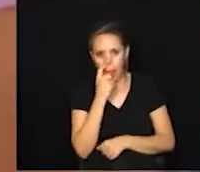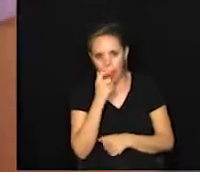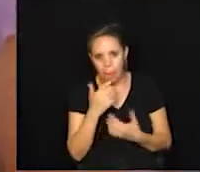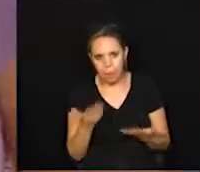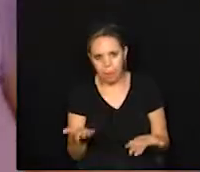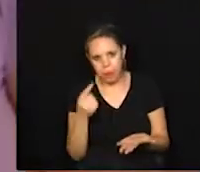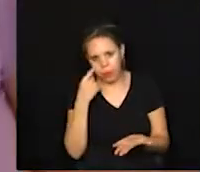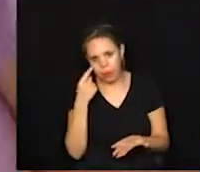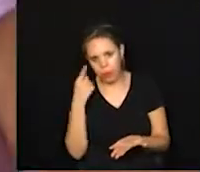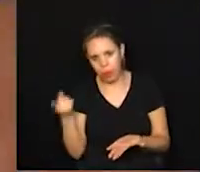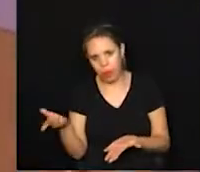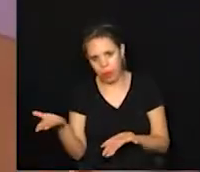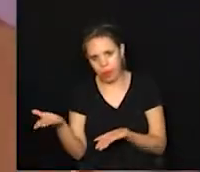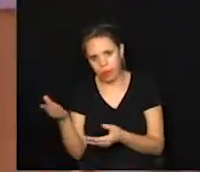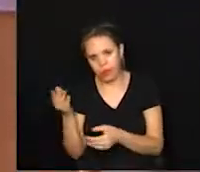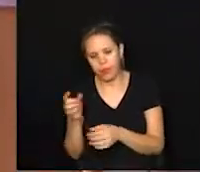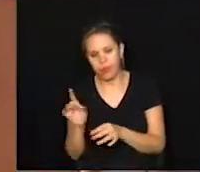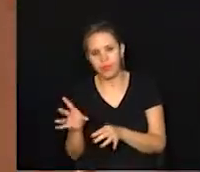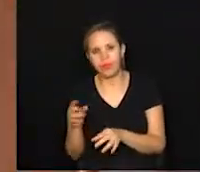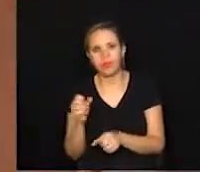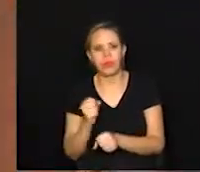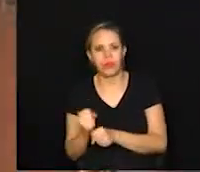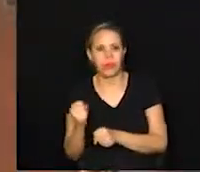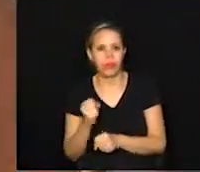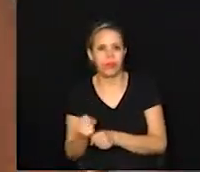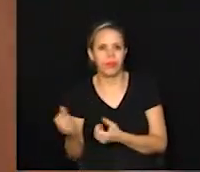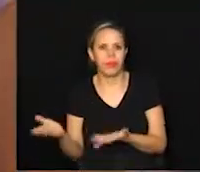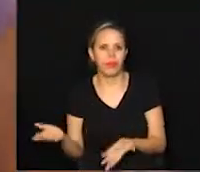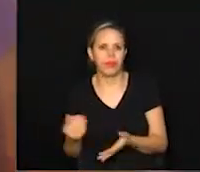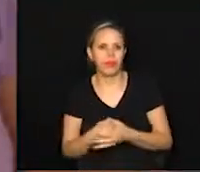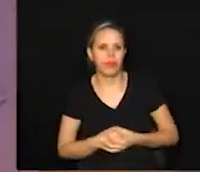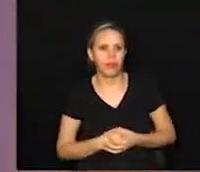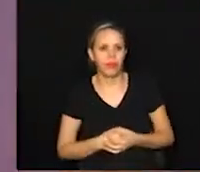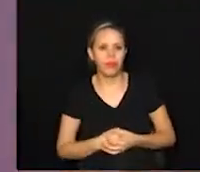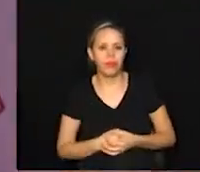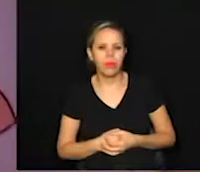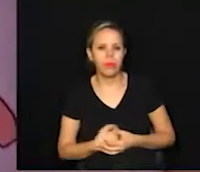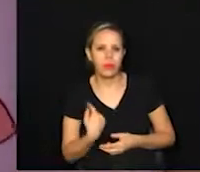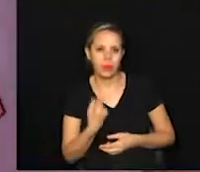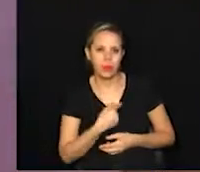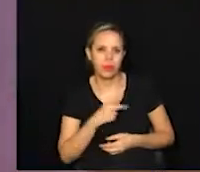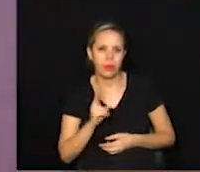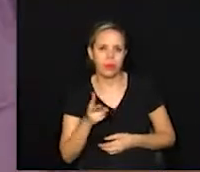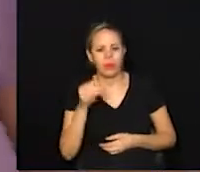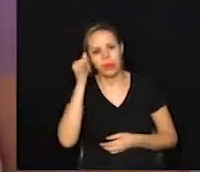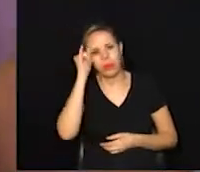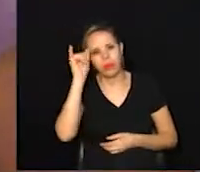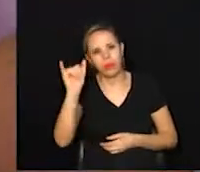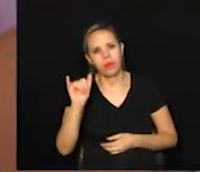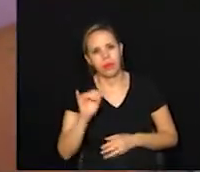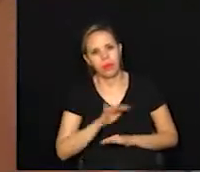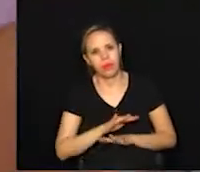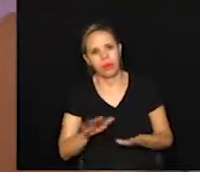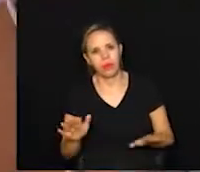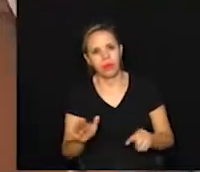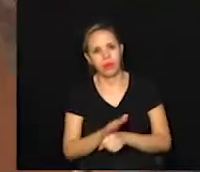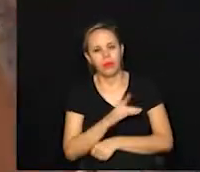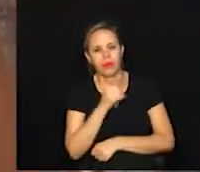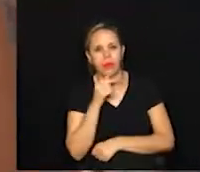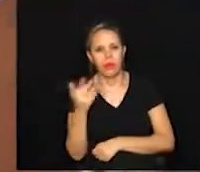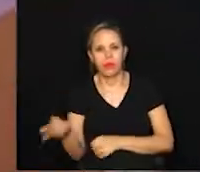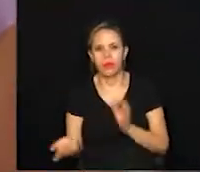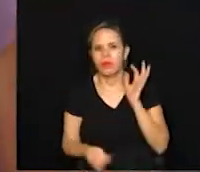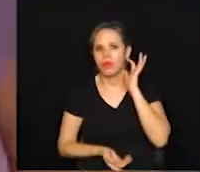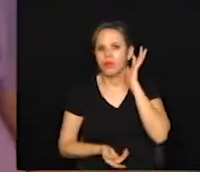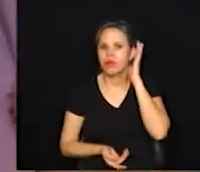né? Como você viu aqui, a gente só está assim porque está tendo obras. Mas a gente procura evitar ao máximo, né? Acumular água,